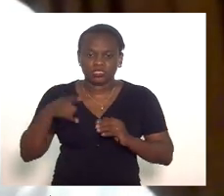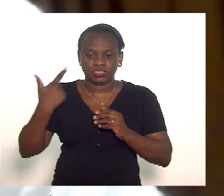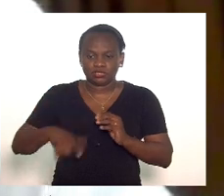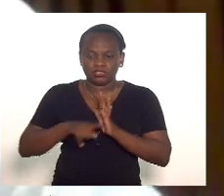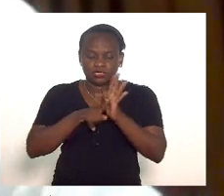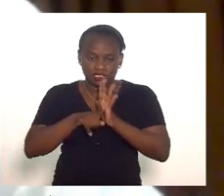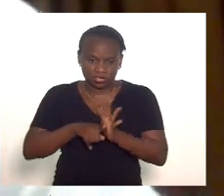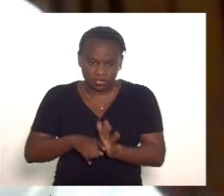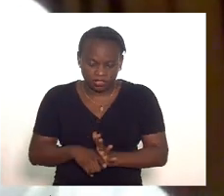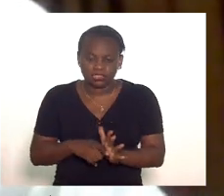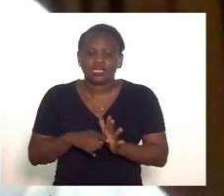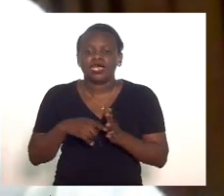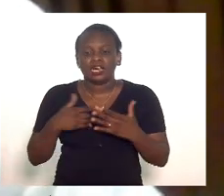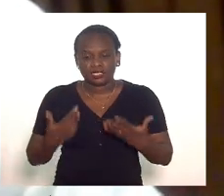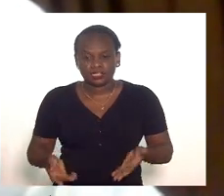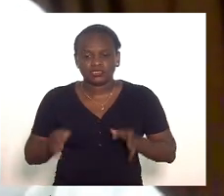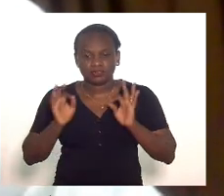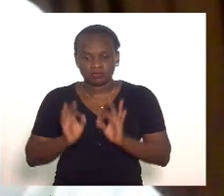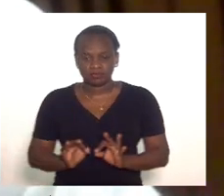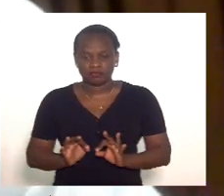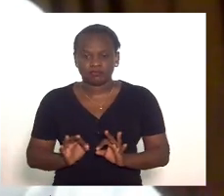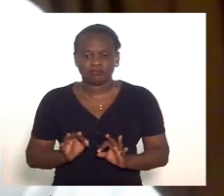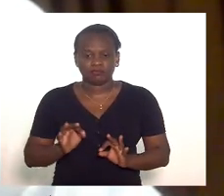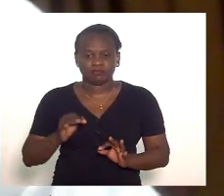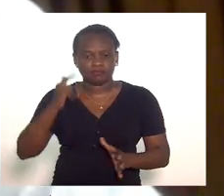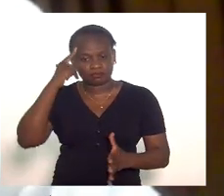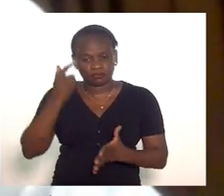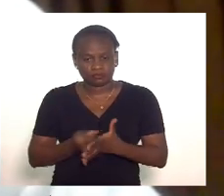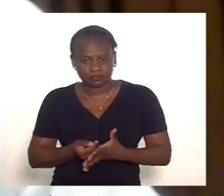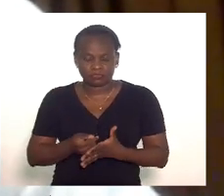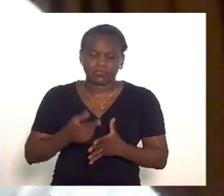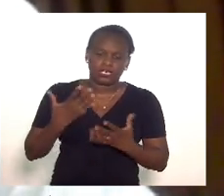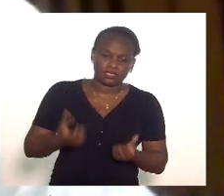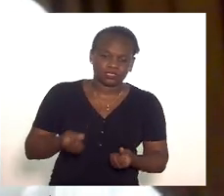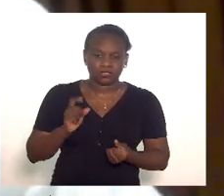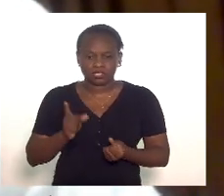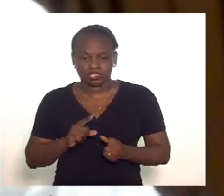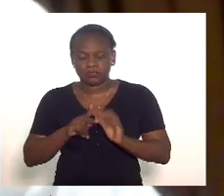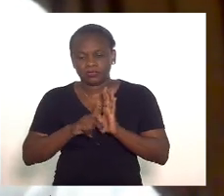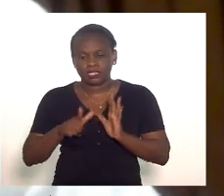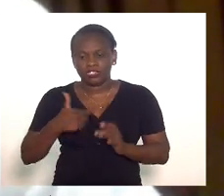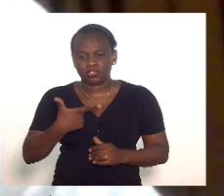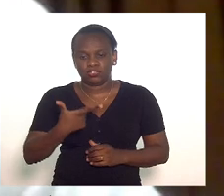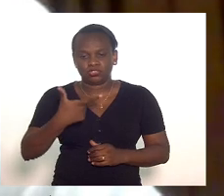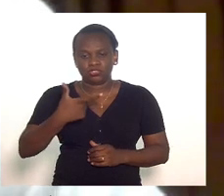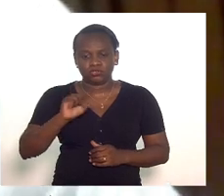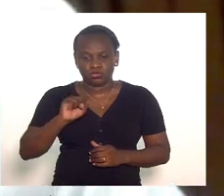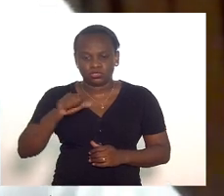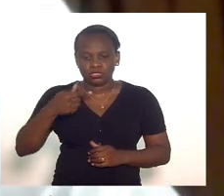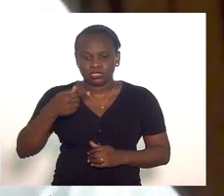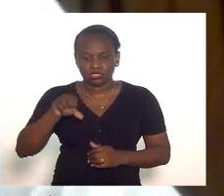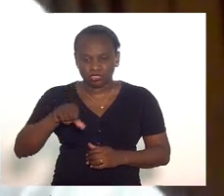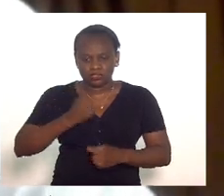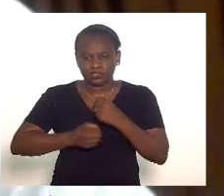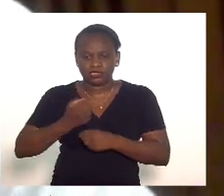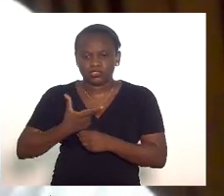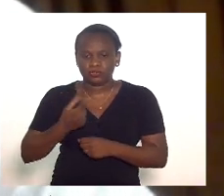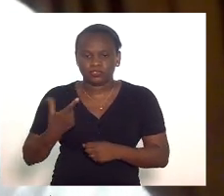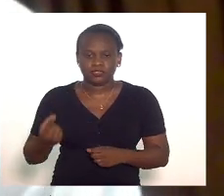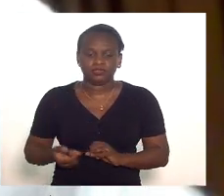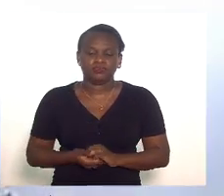para aí sim determine ou não a anexação ao PL 2879 2020